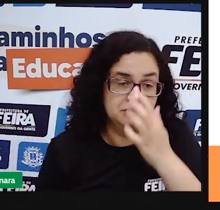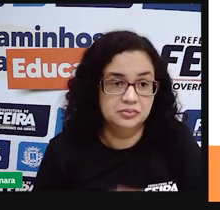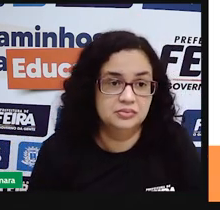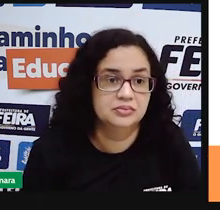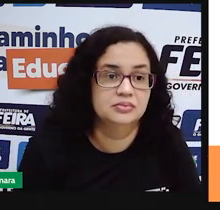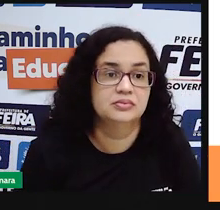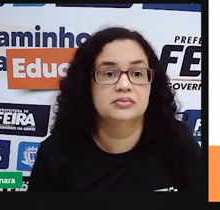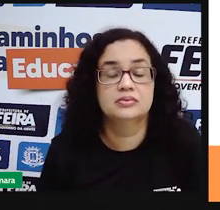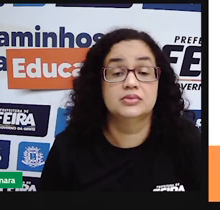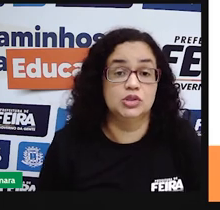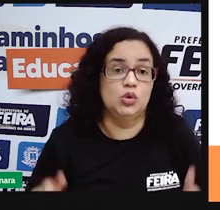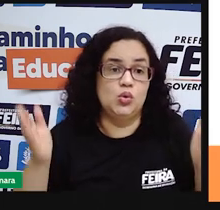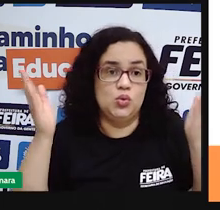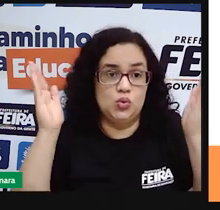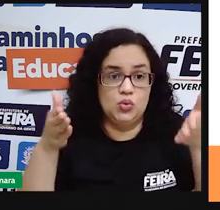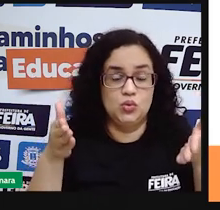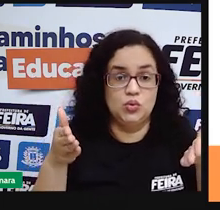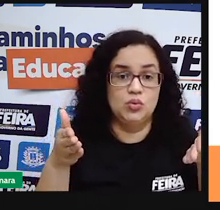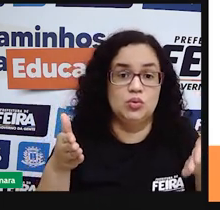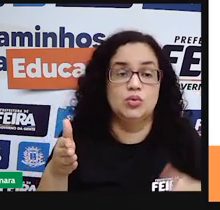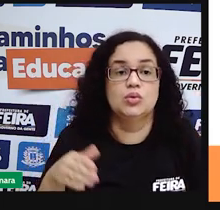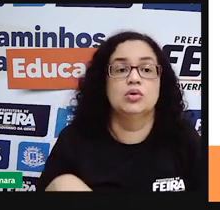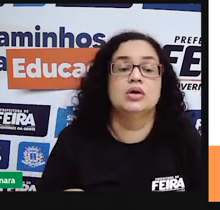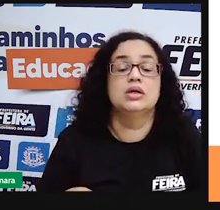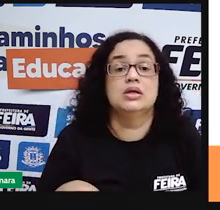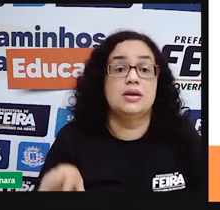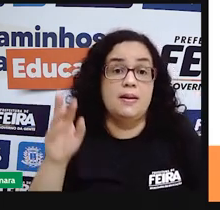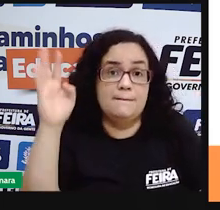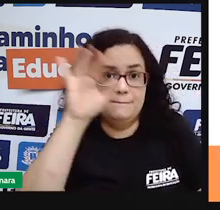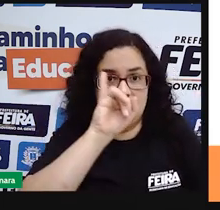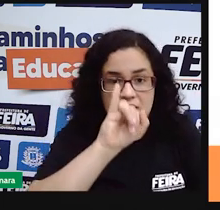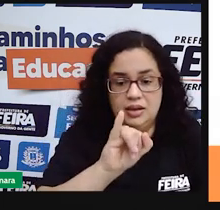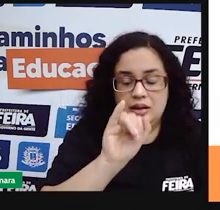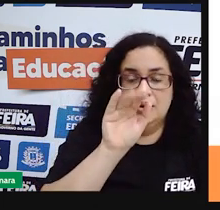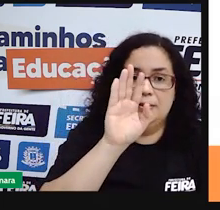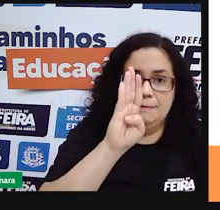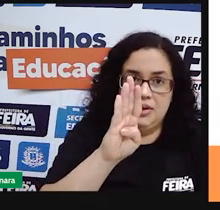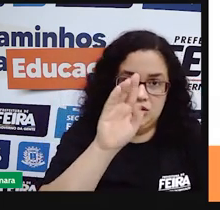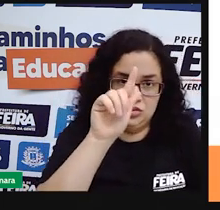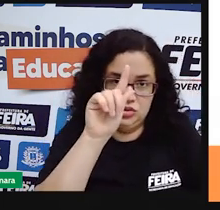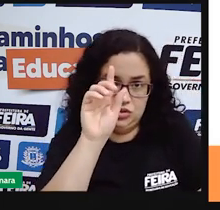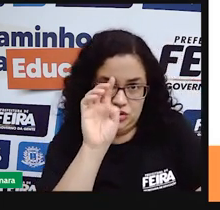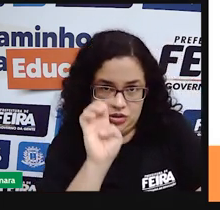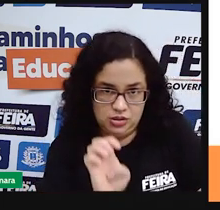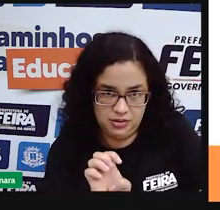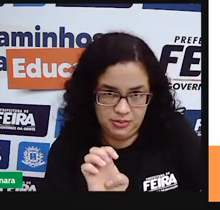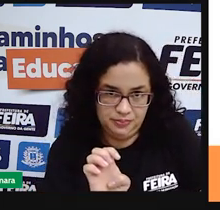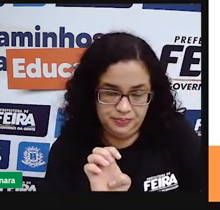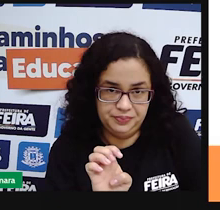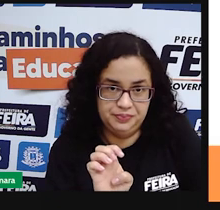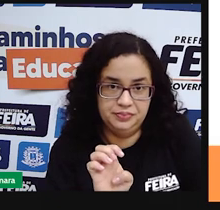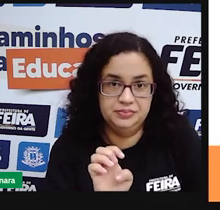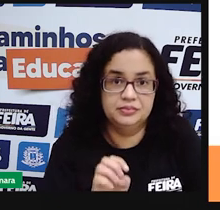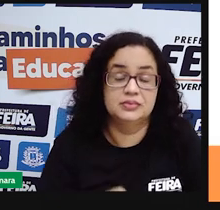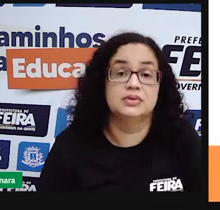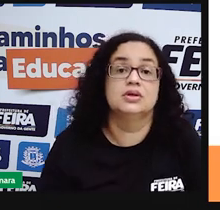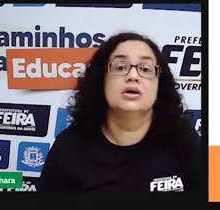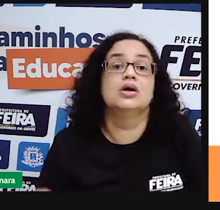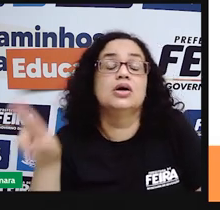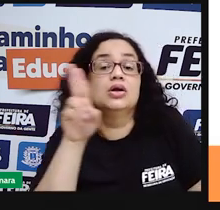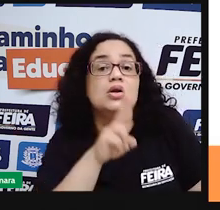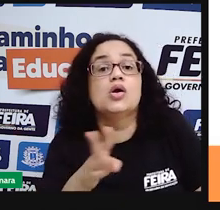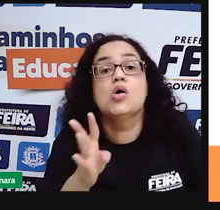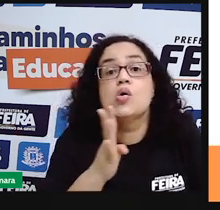Atualmente, segundo o Instituto Brasileiro de Geografia e Pesquisa, do IBGE, o último censo